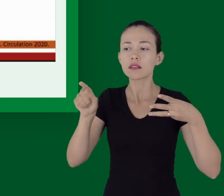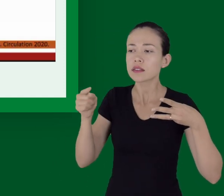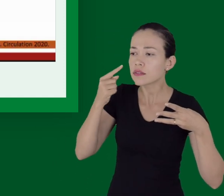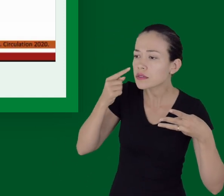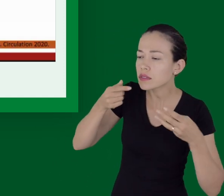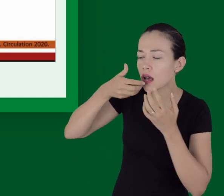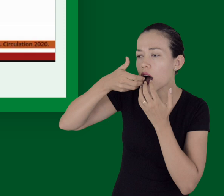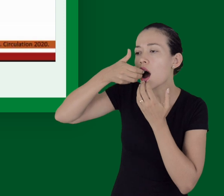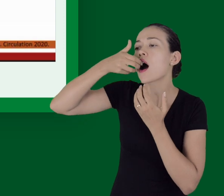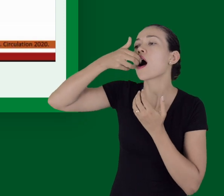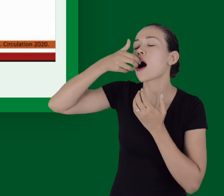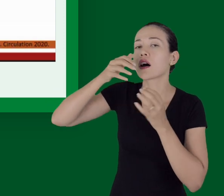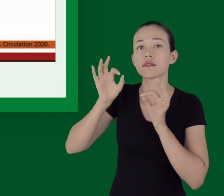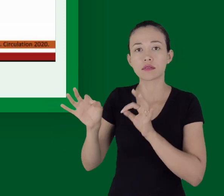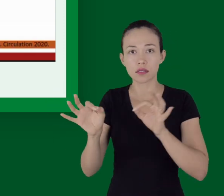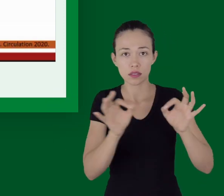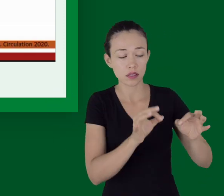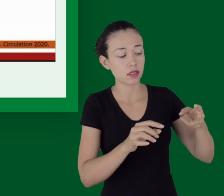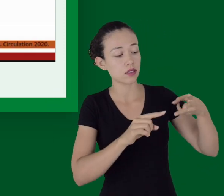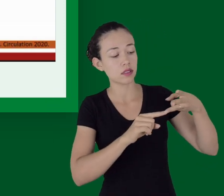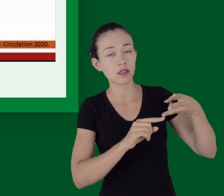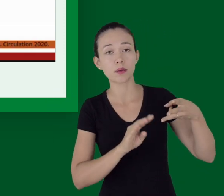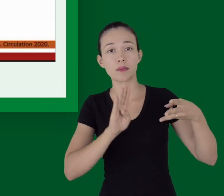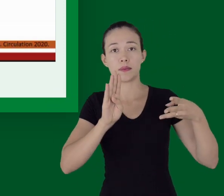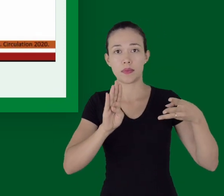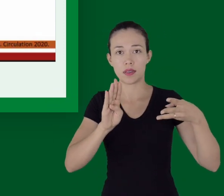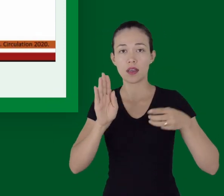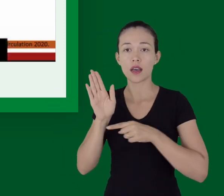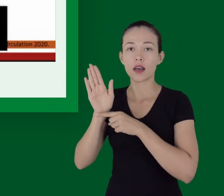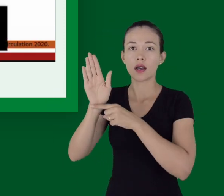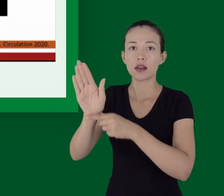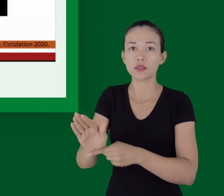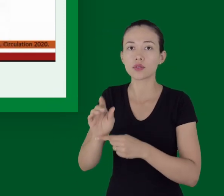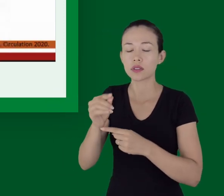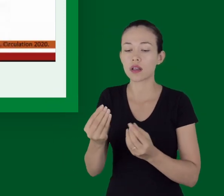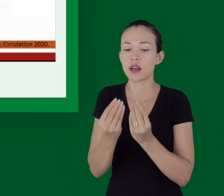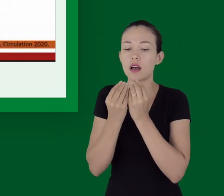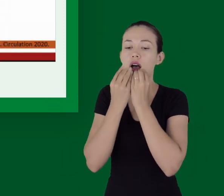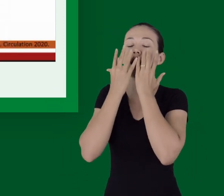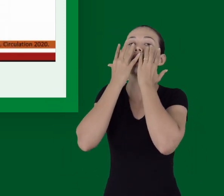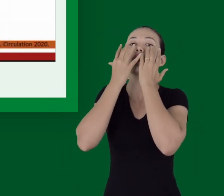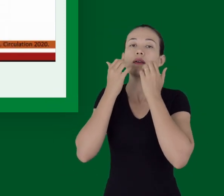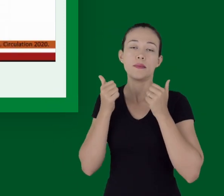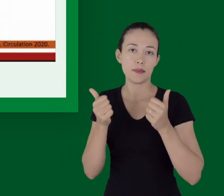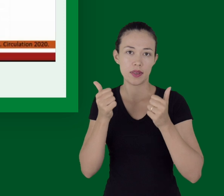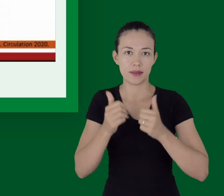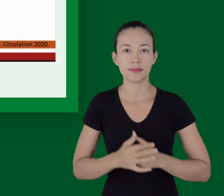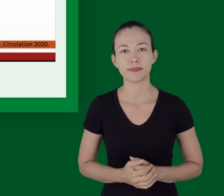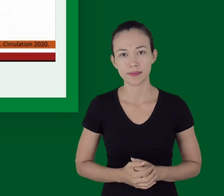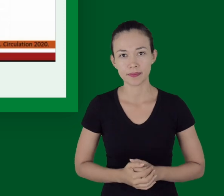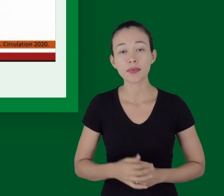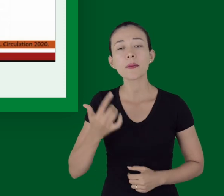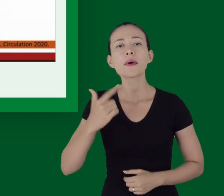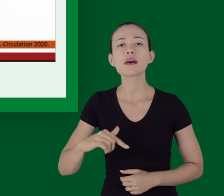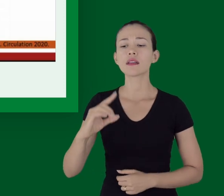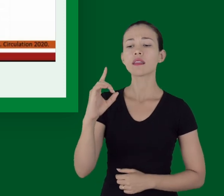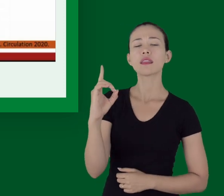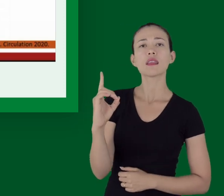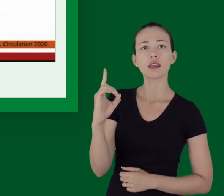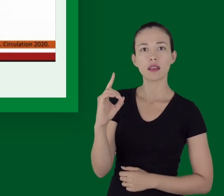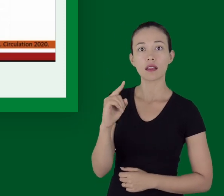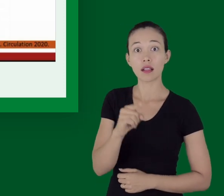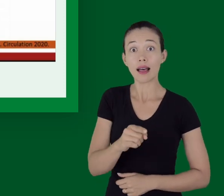e B de uma correta ventilação. E o D, no caso dos ritmos chocáveis, é